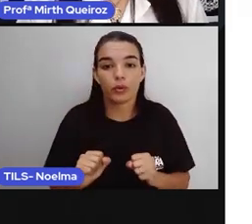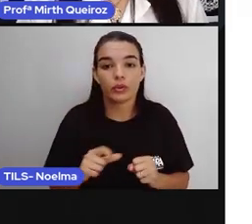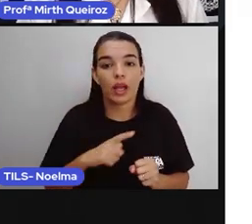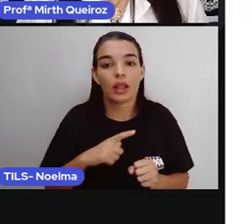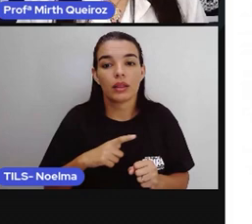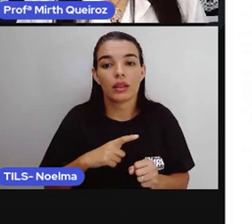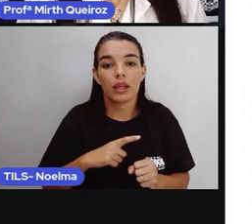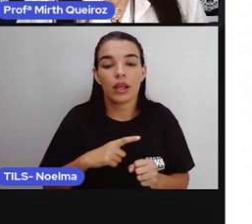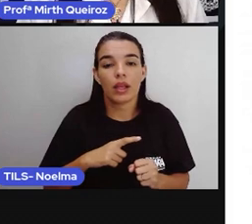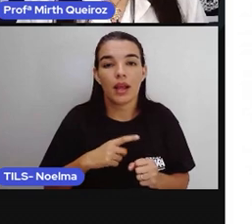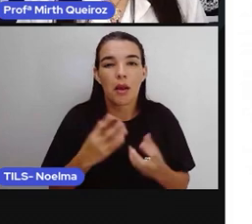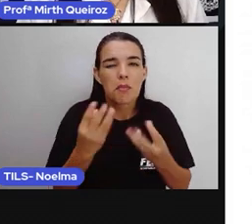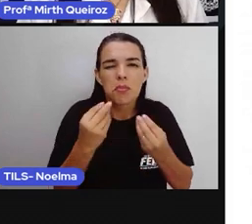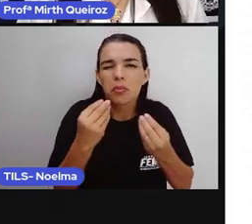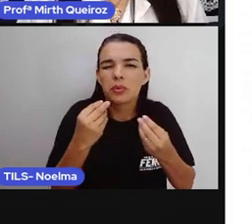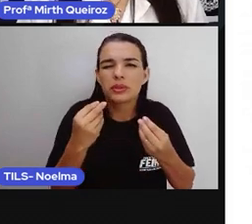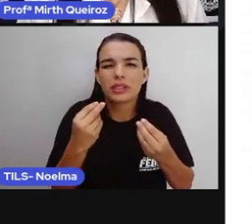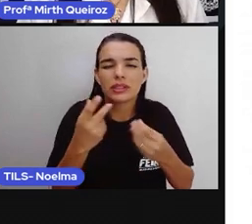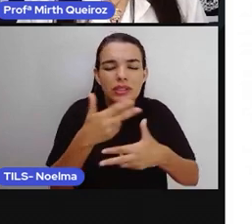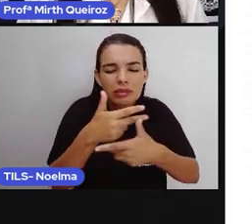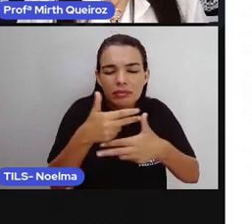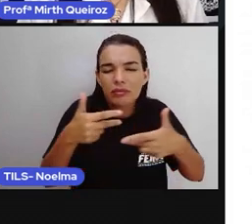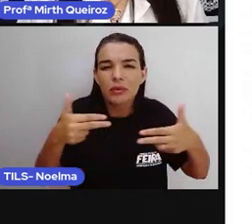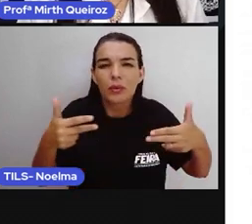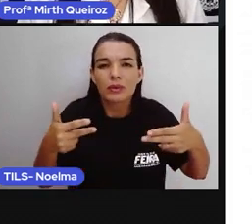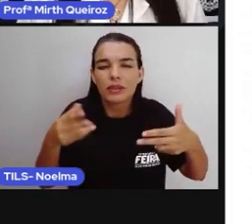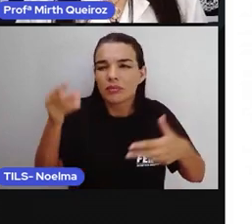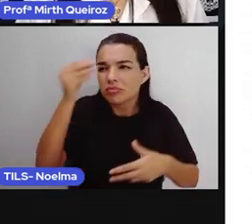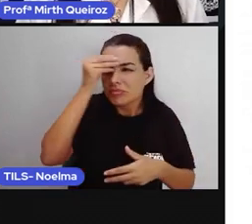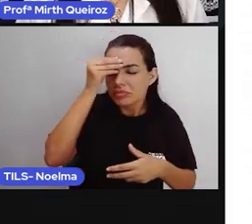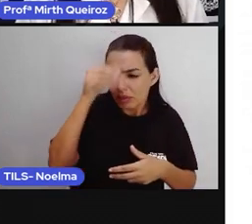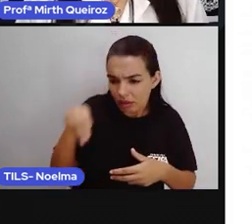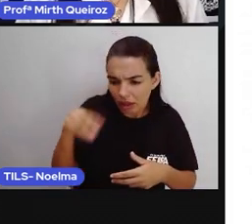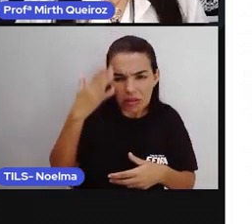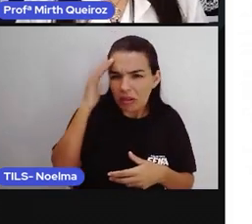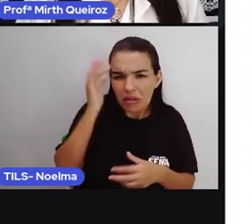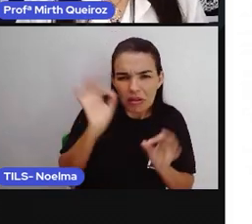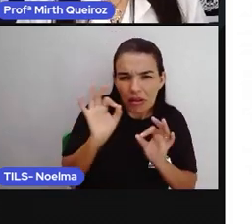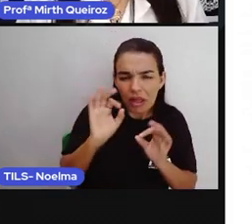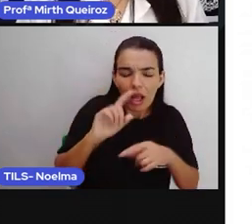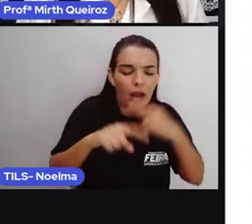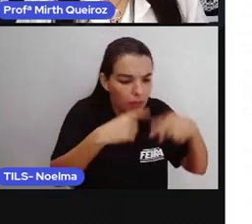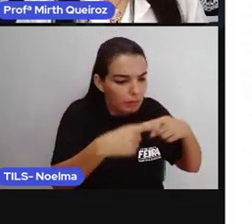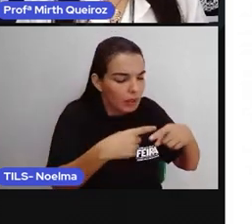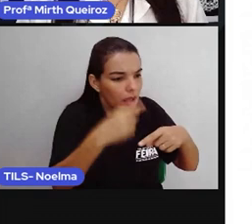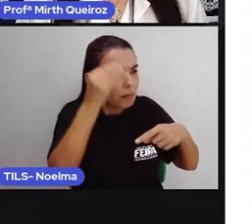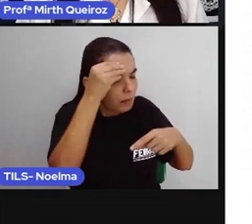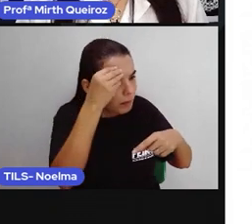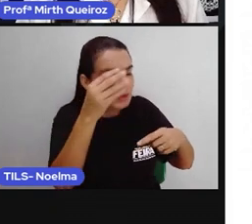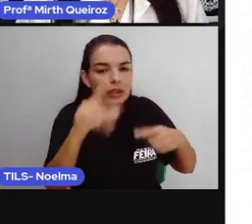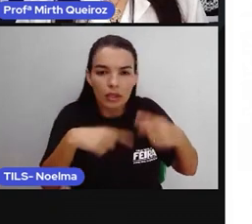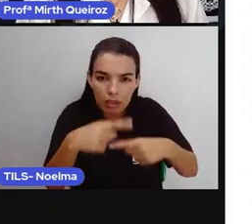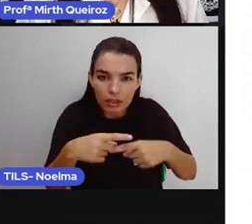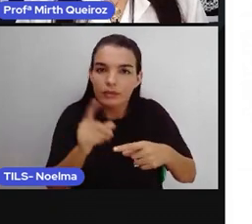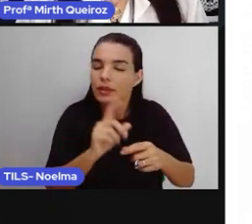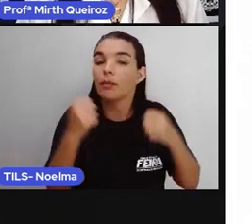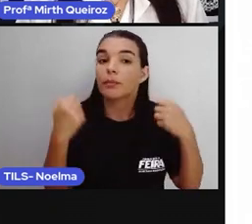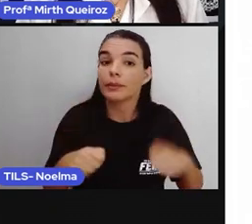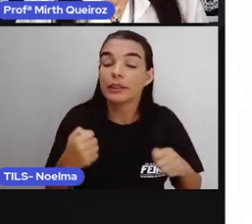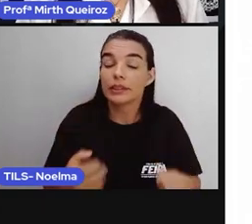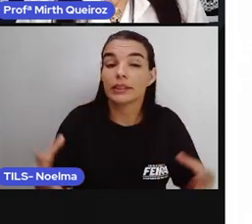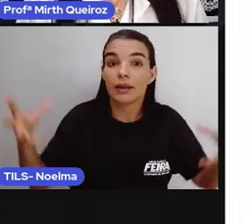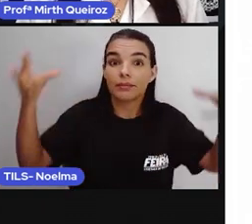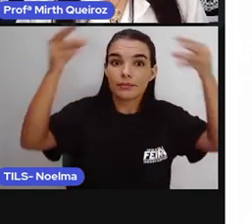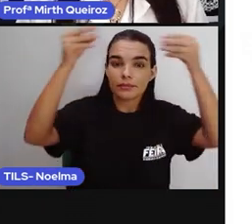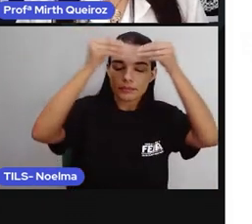ocasionar múltiplas interpretações por parte do receptor. Então, ao escrever uma notícia, vocês precisam ficar